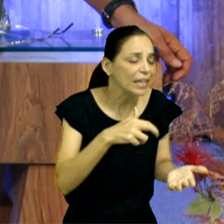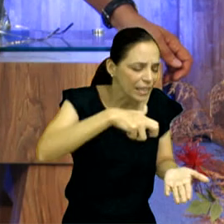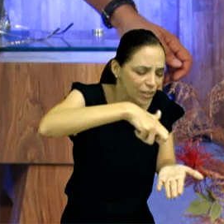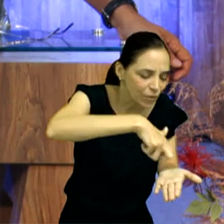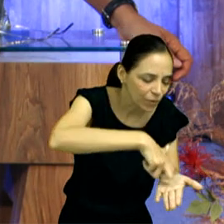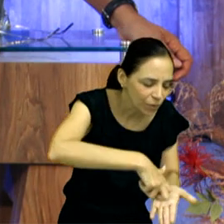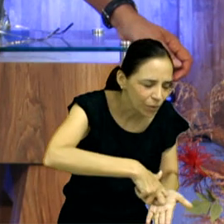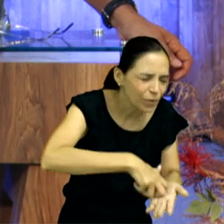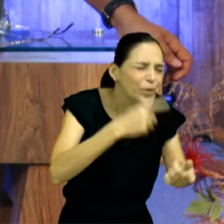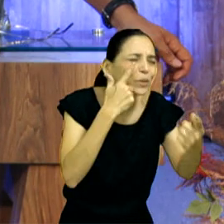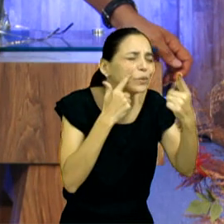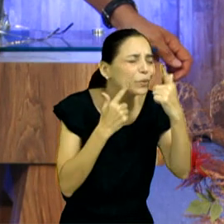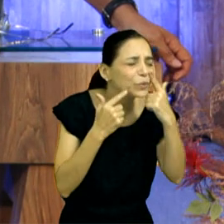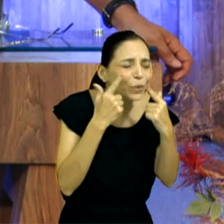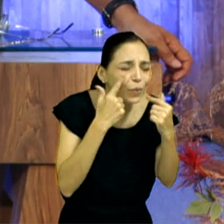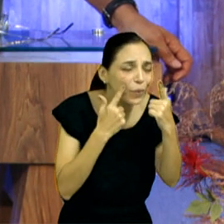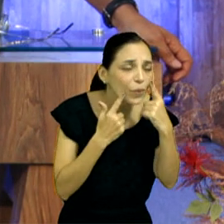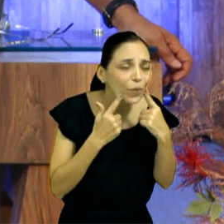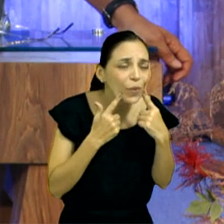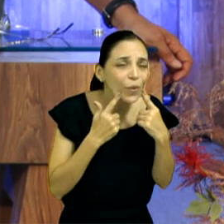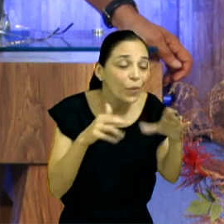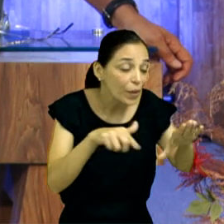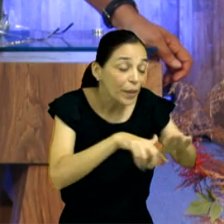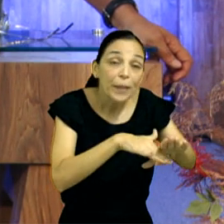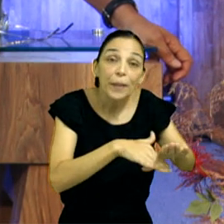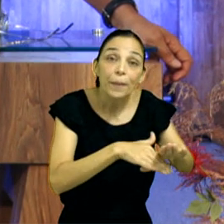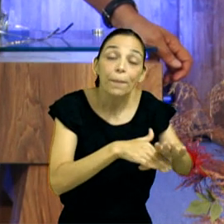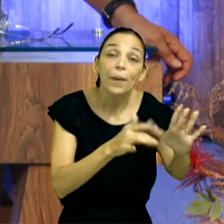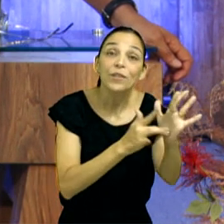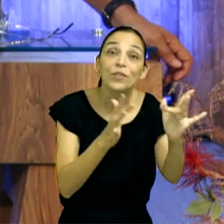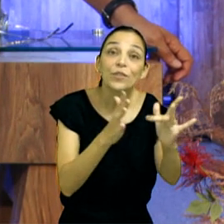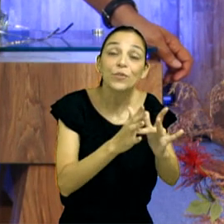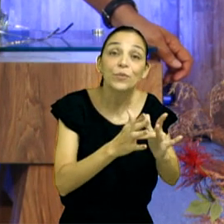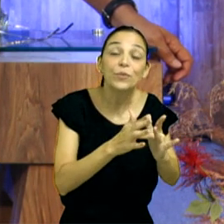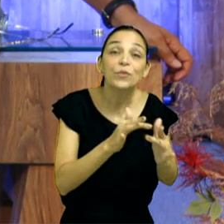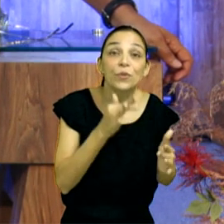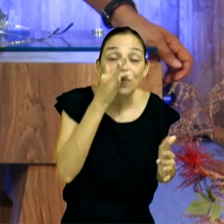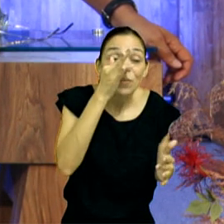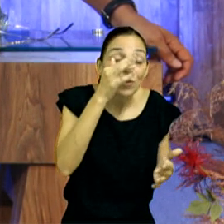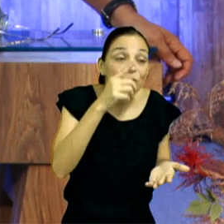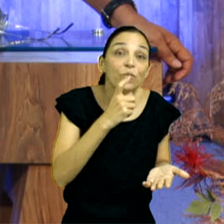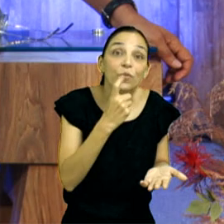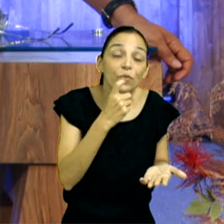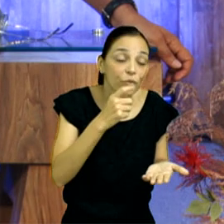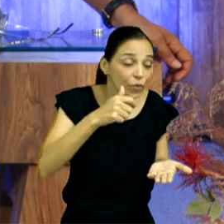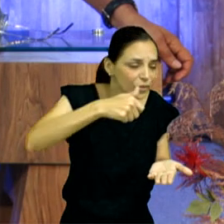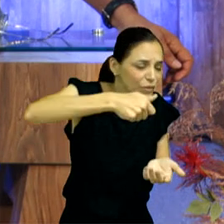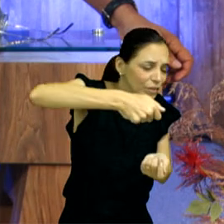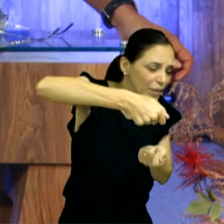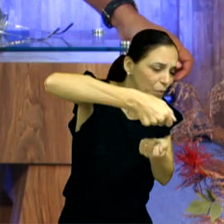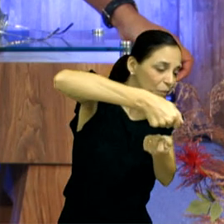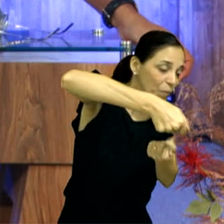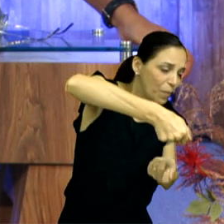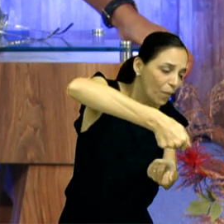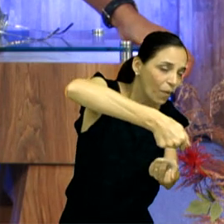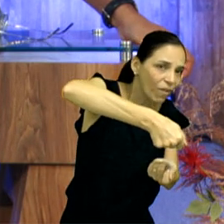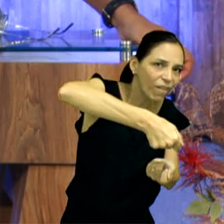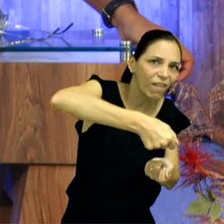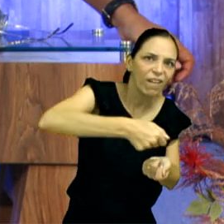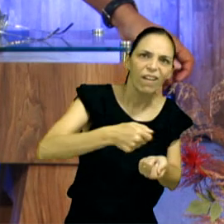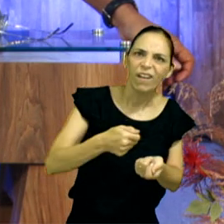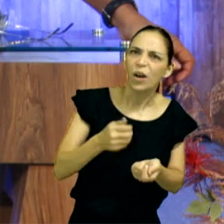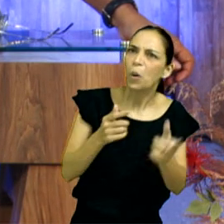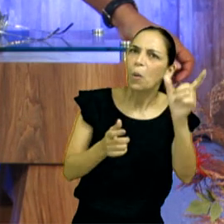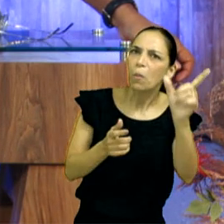os pés e ungia-lhes com o guento. Enquanto isso, viu o fariseu que tinha convidado e falava